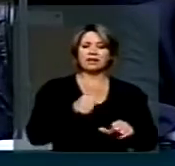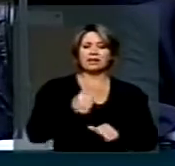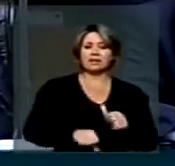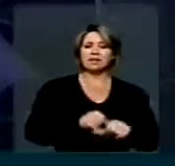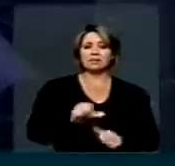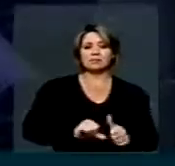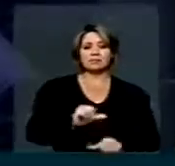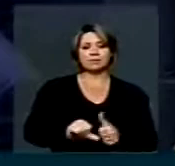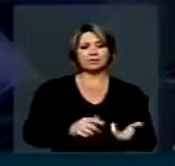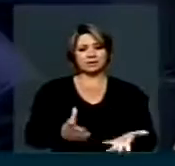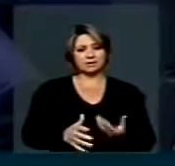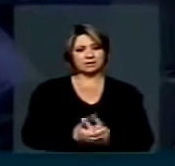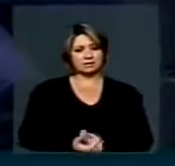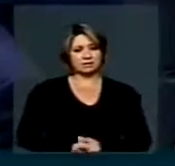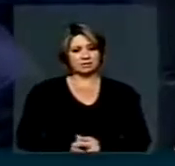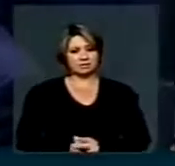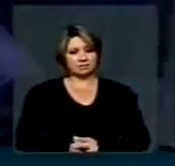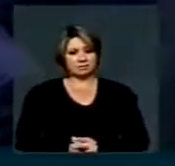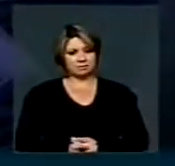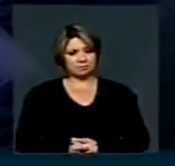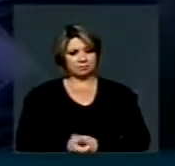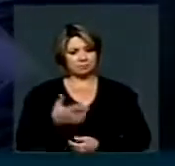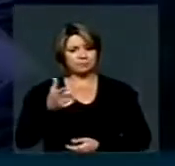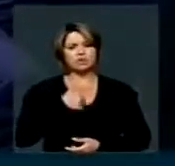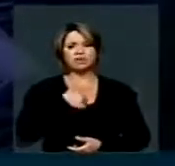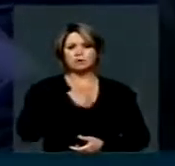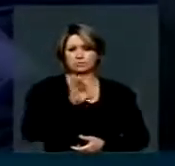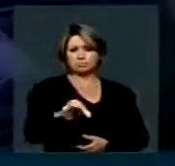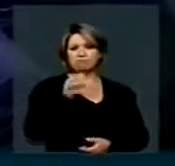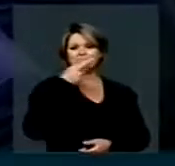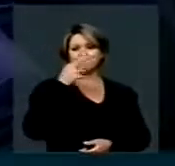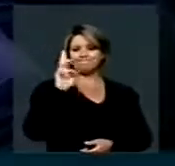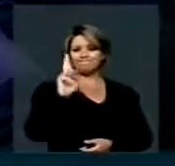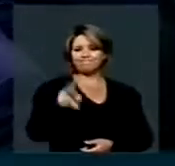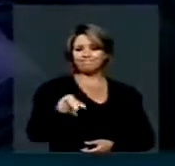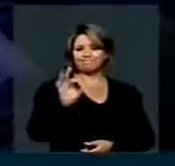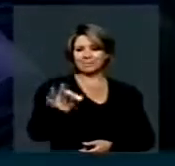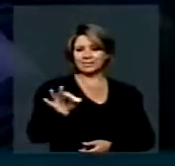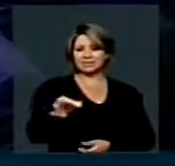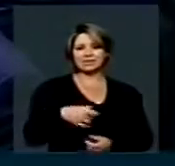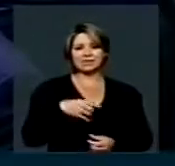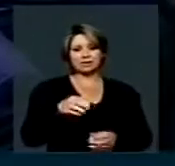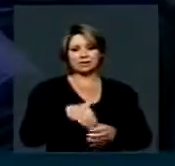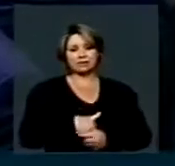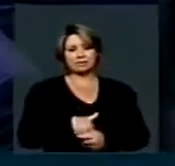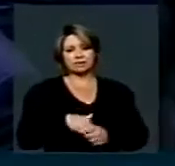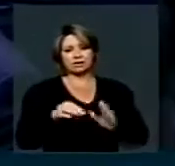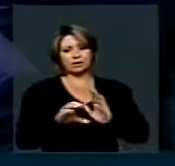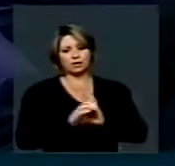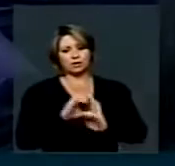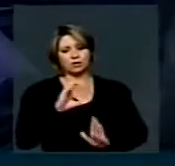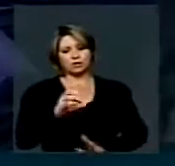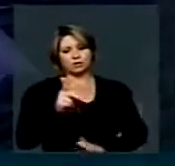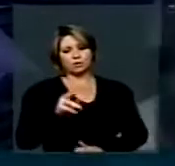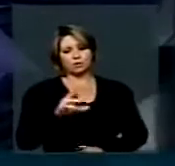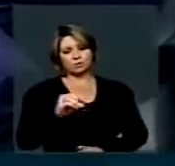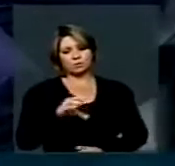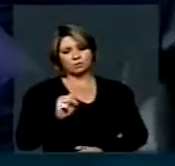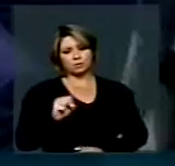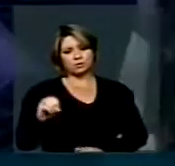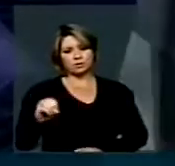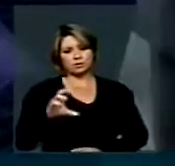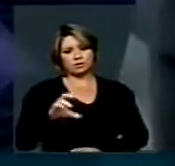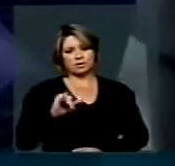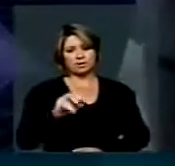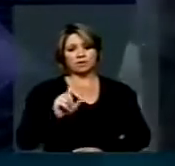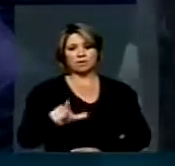quero reiterar que V. Exª tem total razão de colocar em votação o Código do Processo Civil. Já